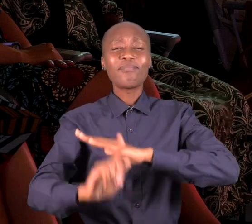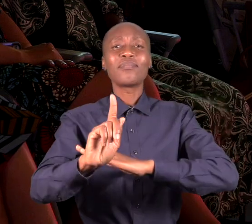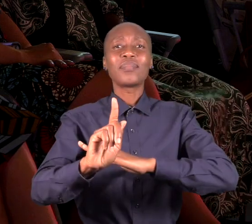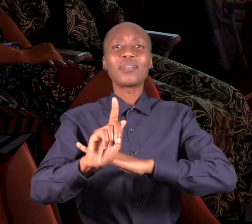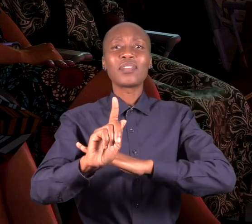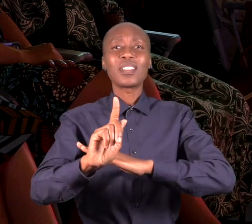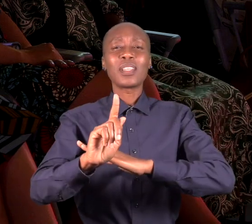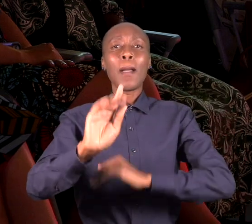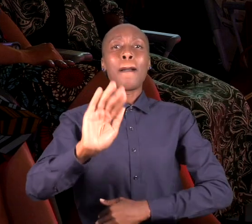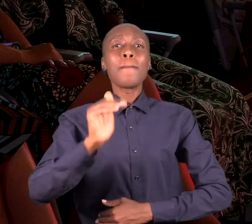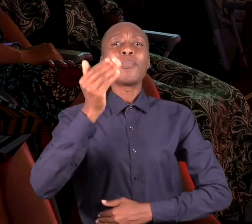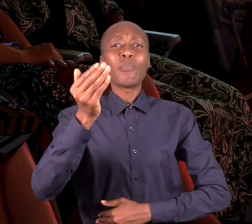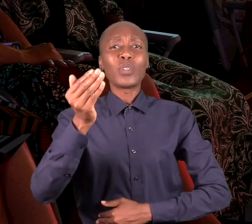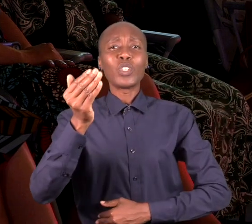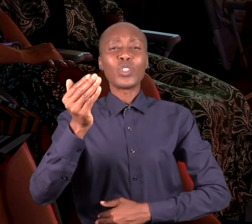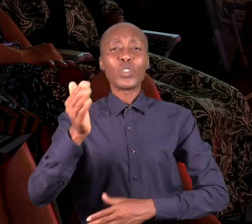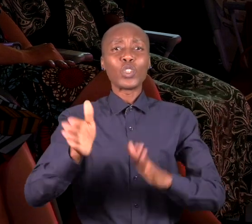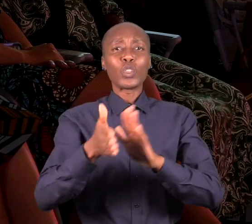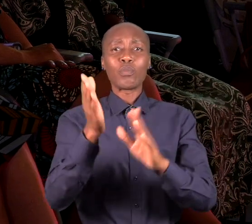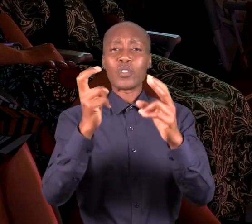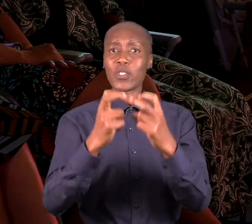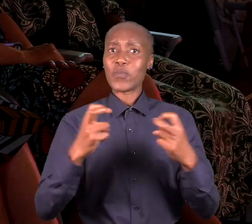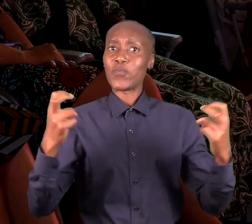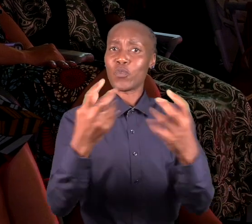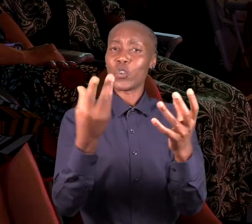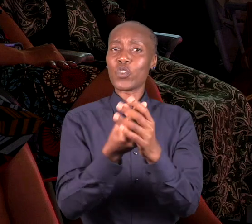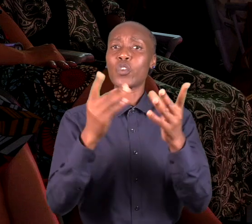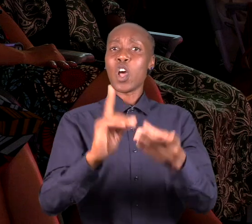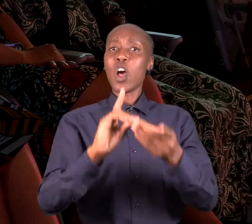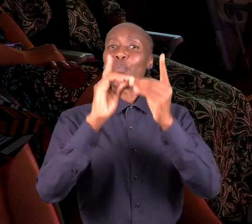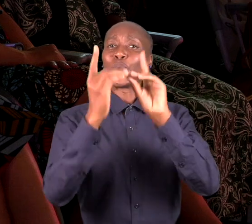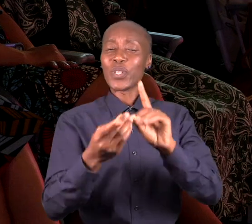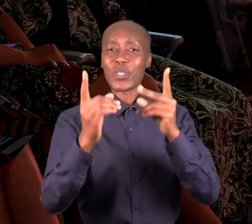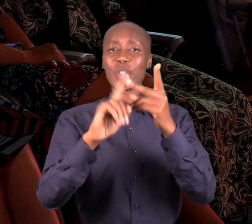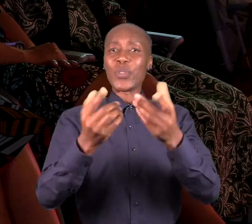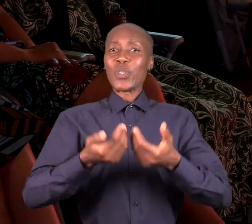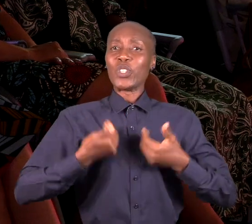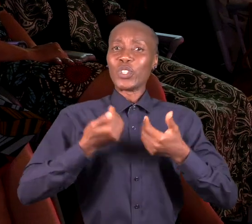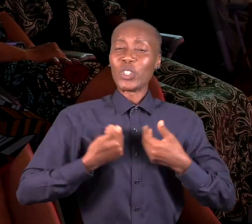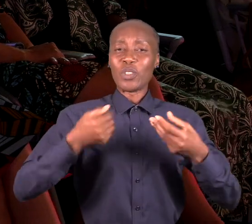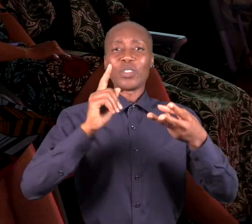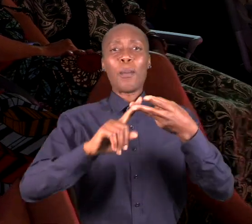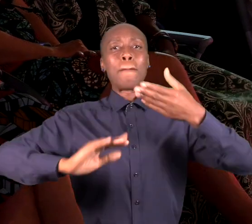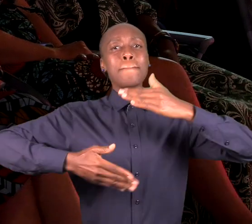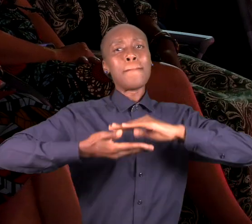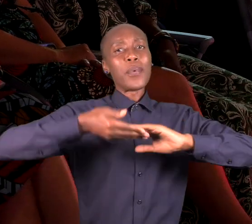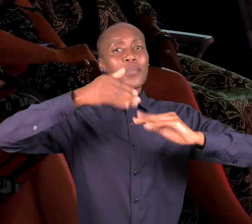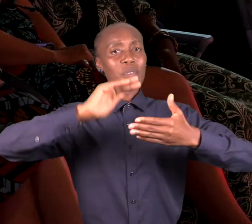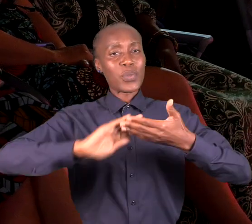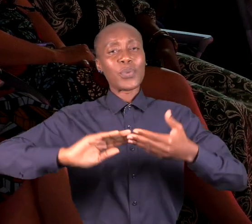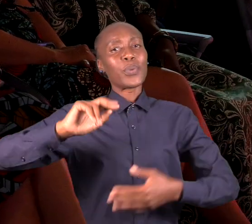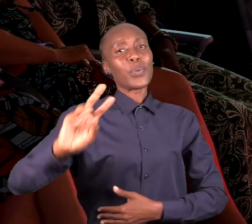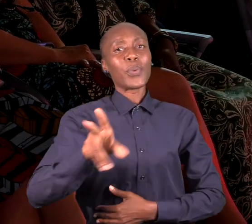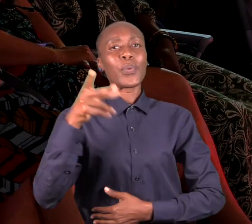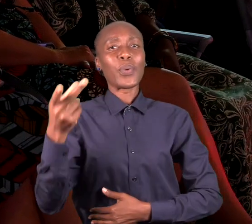visto que elas permitiam-nos um contacto direto com adolescentes, jovens, professores,